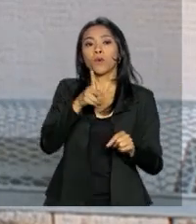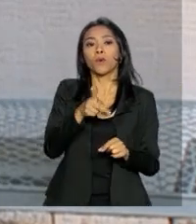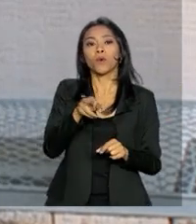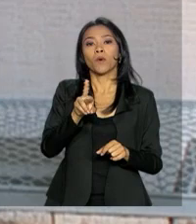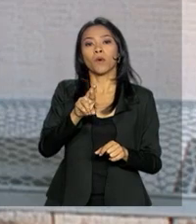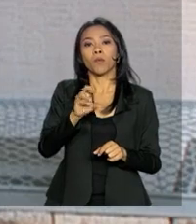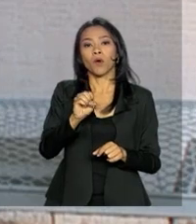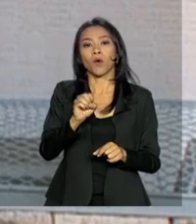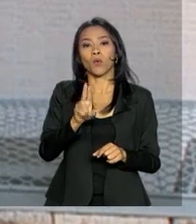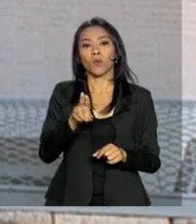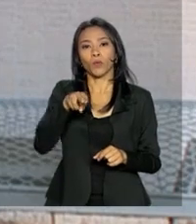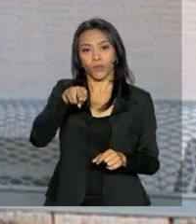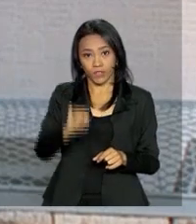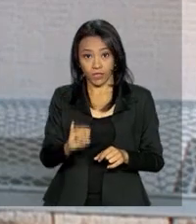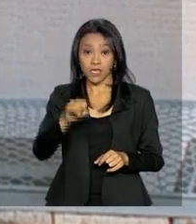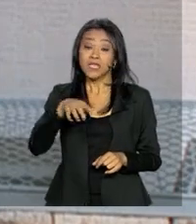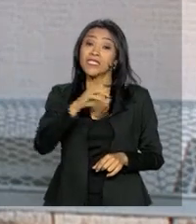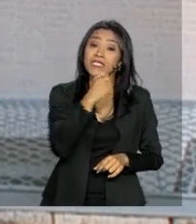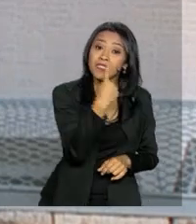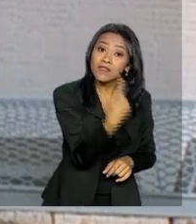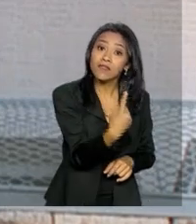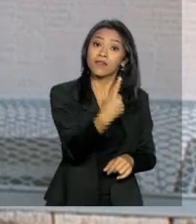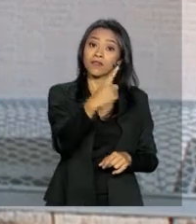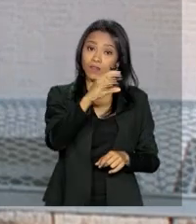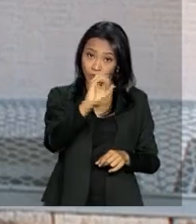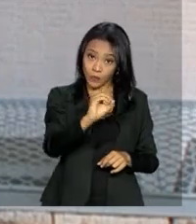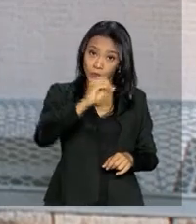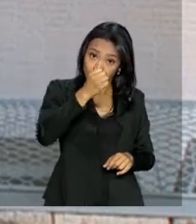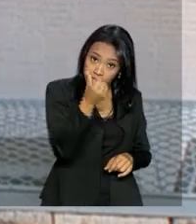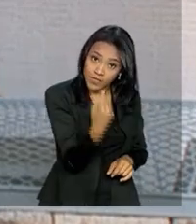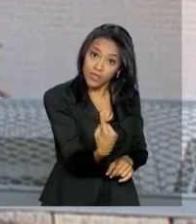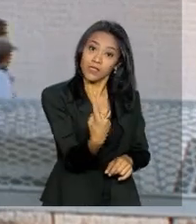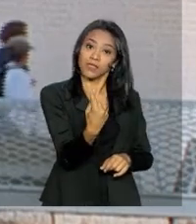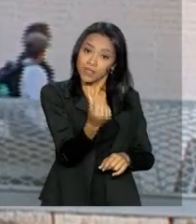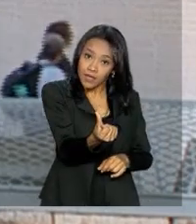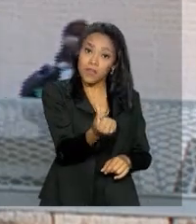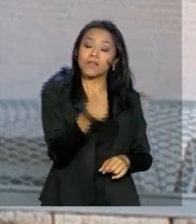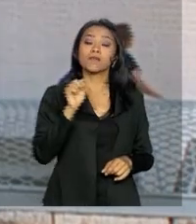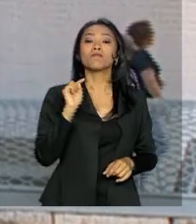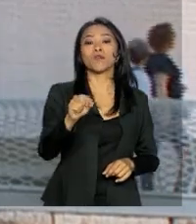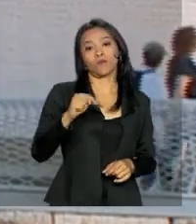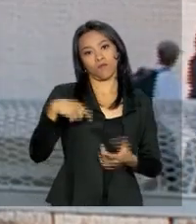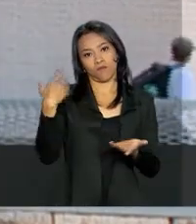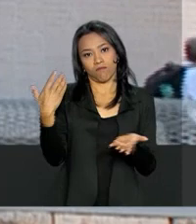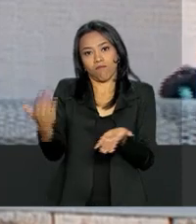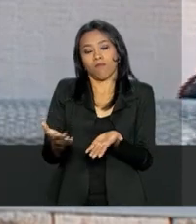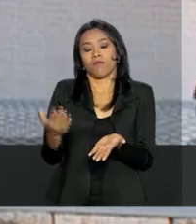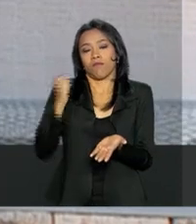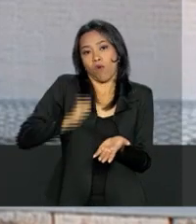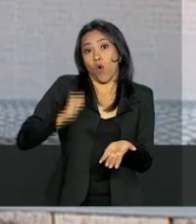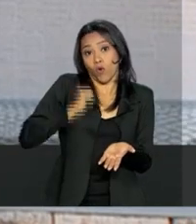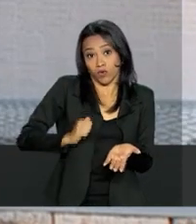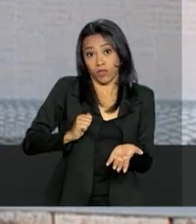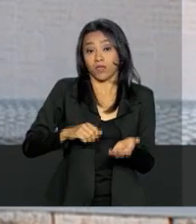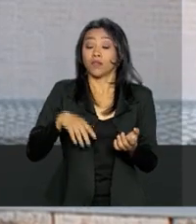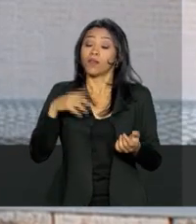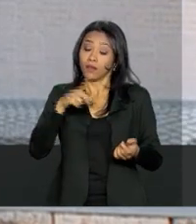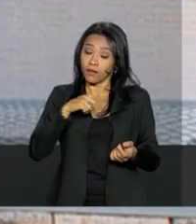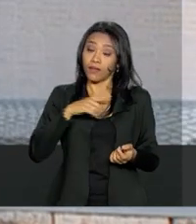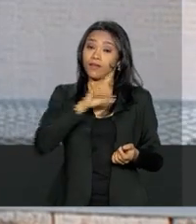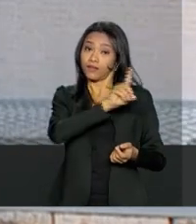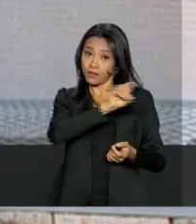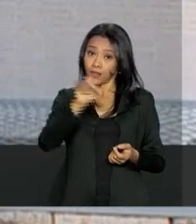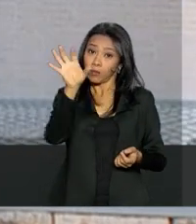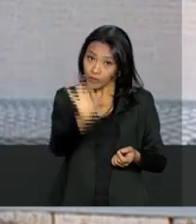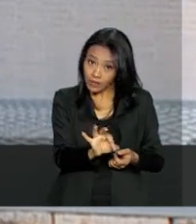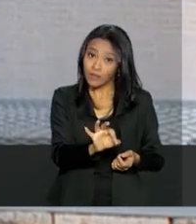ProUni. São 106 mil bolsas dessas vagas remanescentes, sendo que 18 mil bolsas são integrais. Ou seja, o estudante vai ter